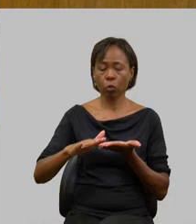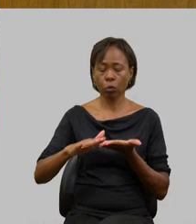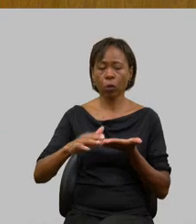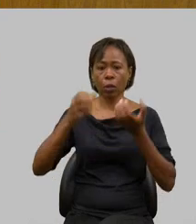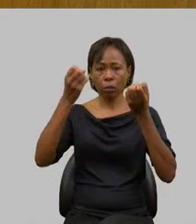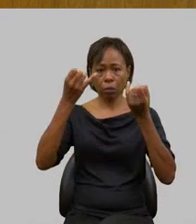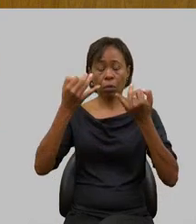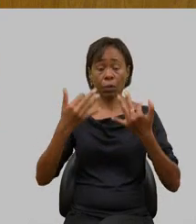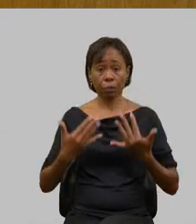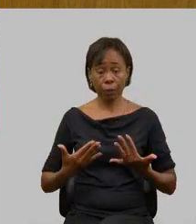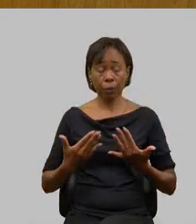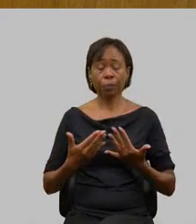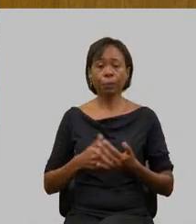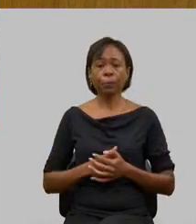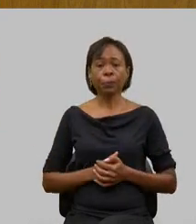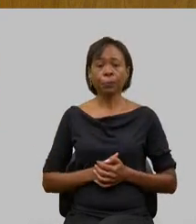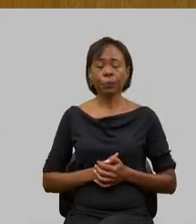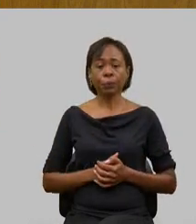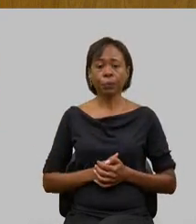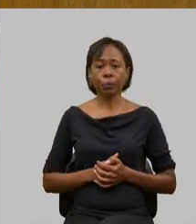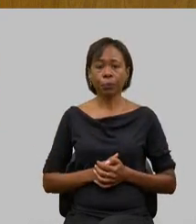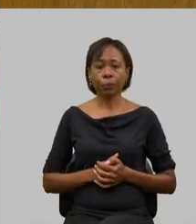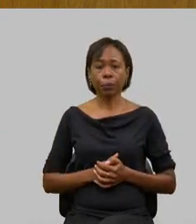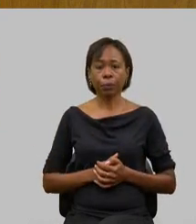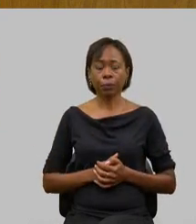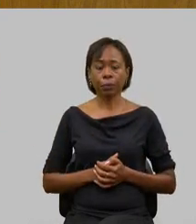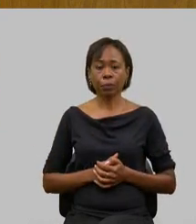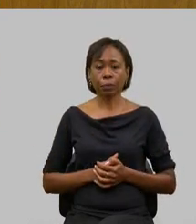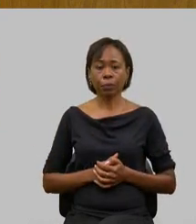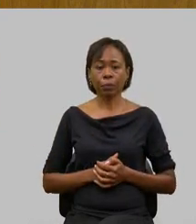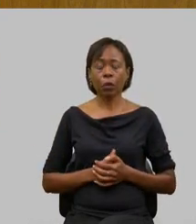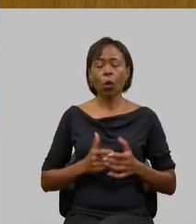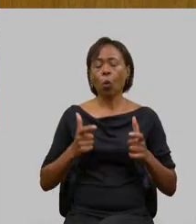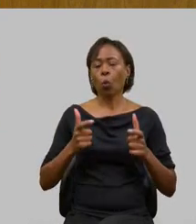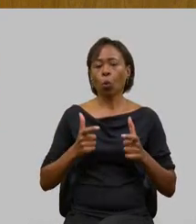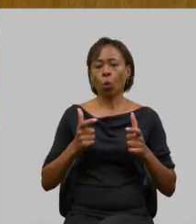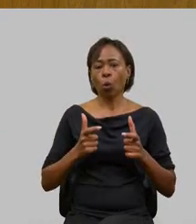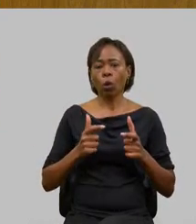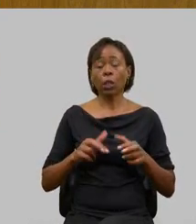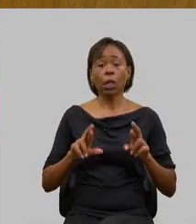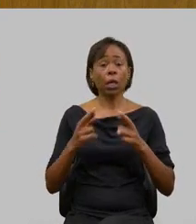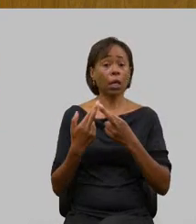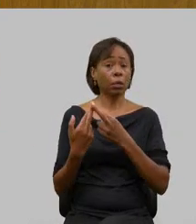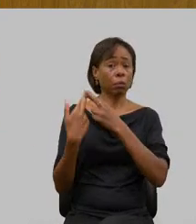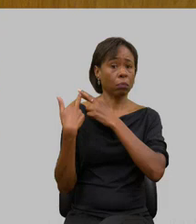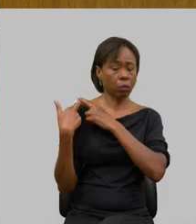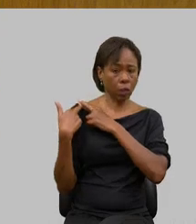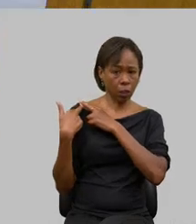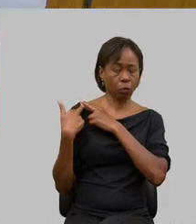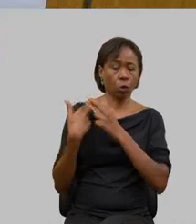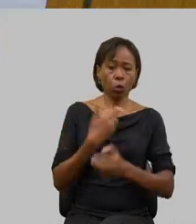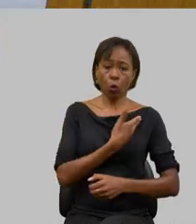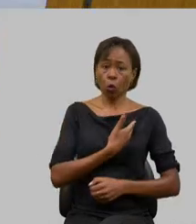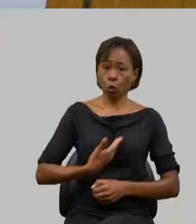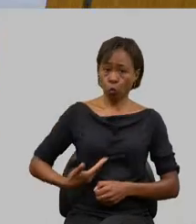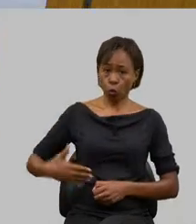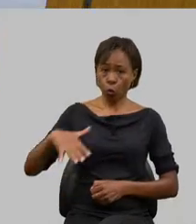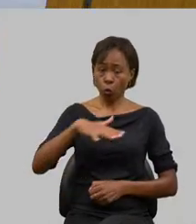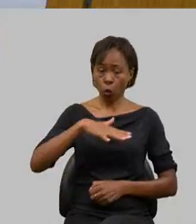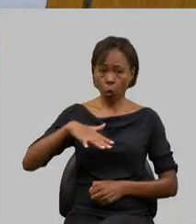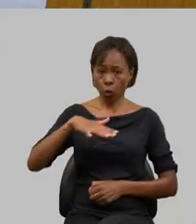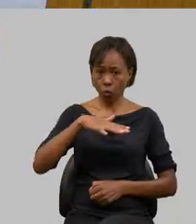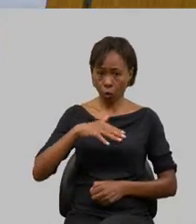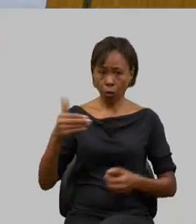processo no qual dirigentes de órgãos e entidades da administração pública estadual comparecem às